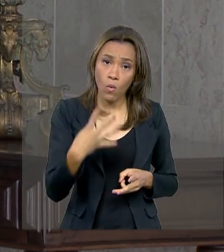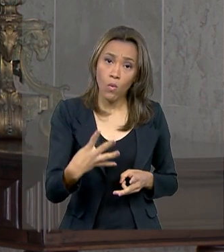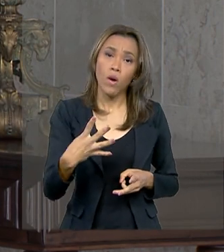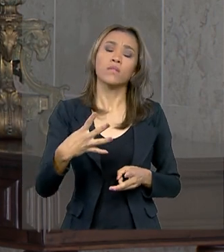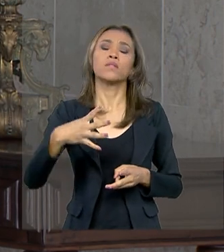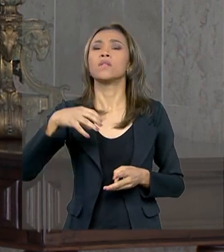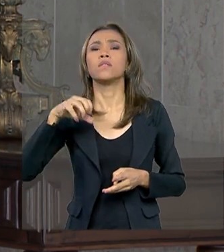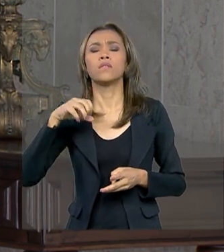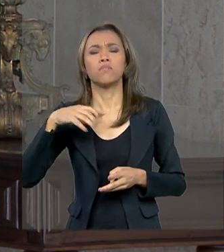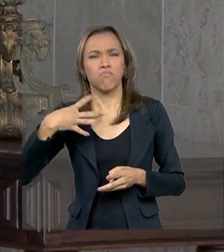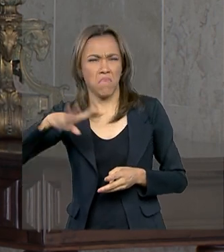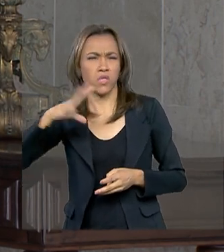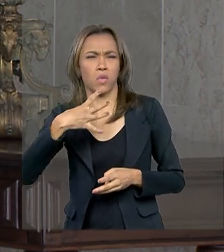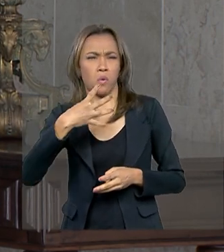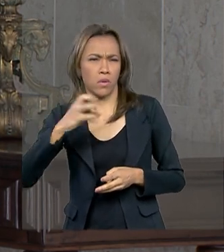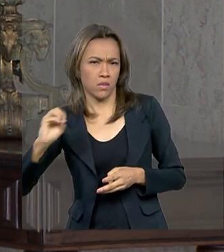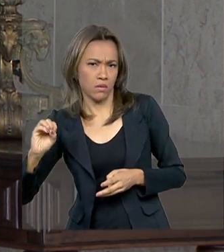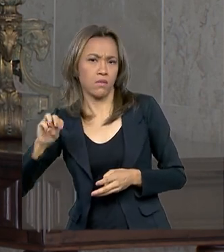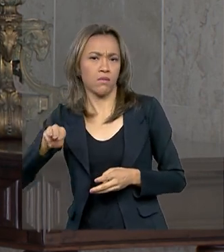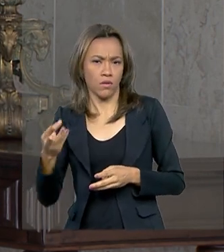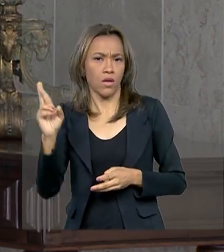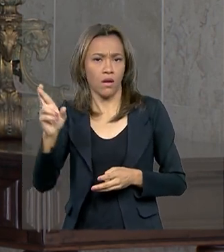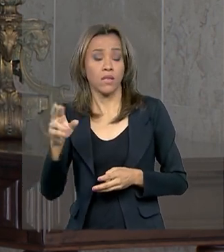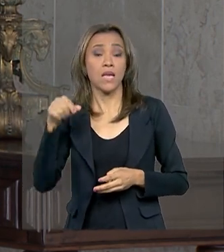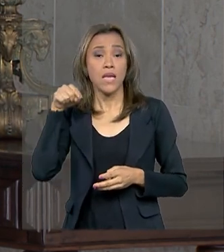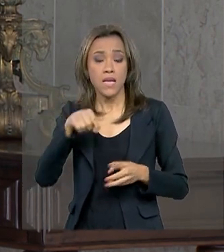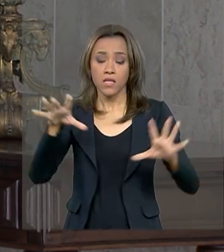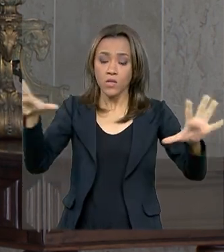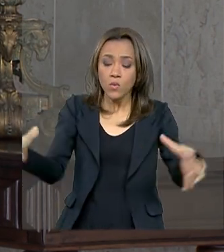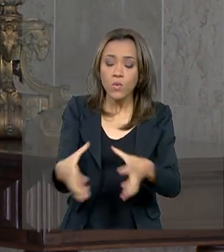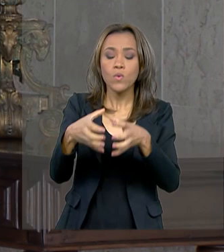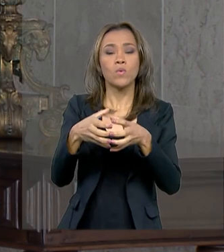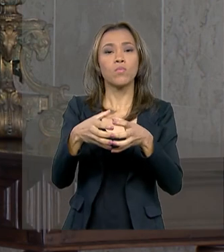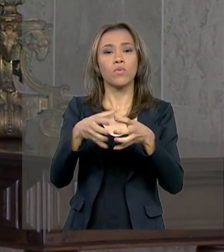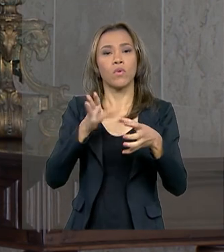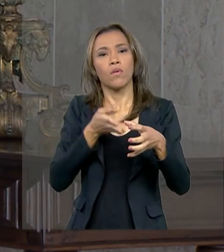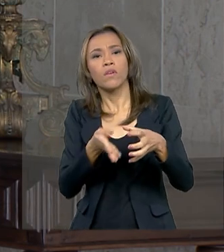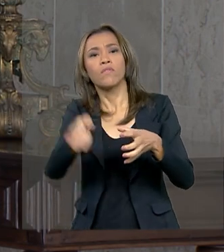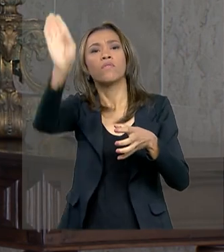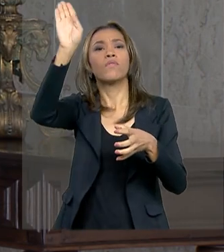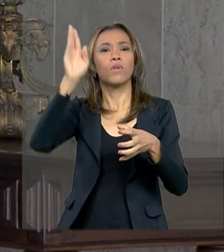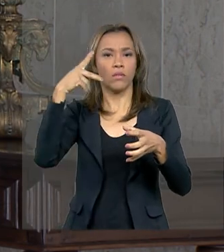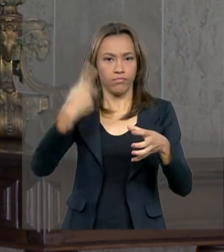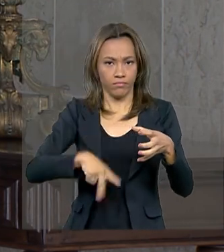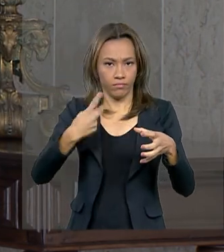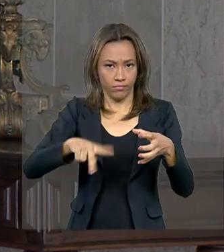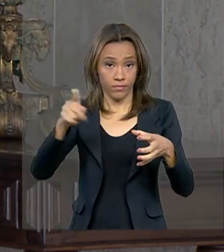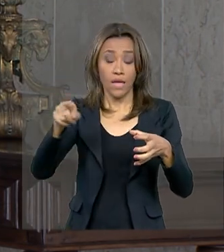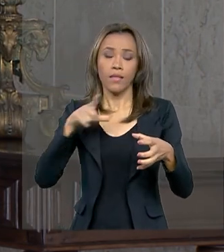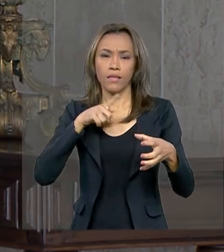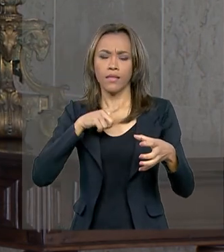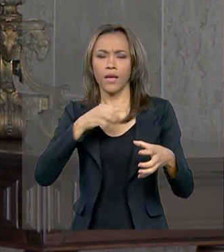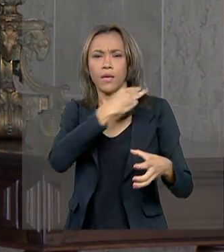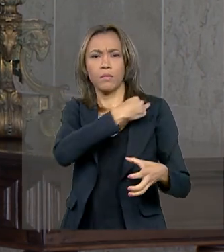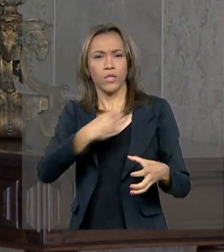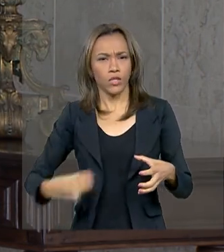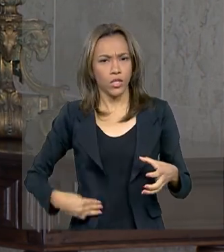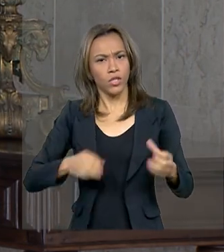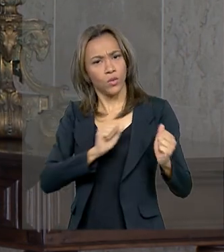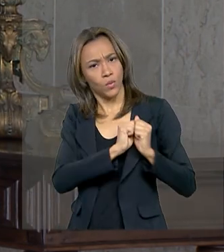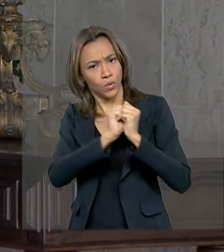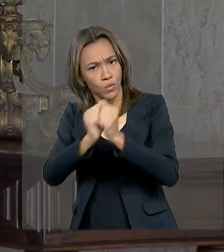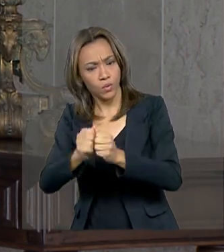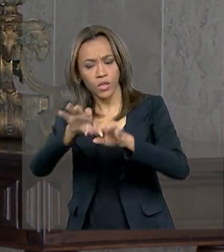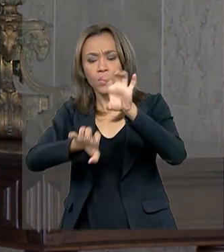em investimentos. Lembrando que essa comitiva brasileira na Europa conta também com o apoio do ministro da Infraestrutura, Tarcísio de Freitas,